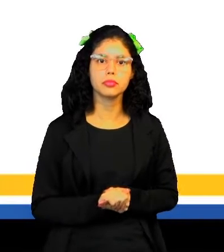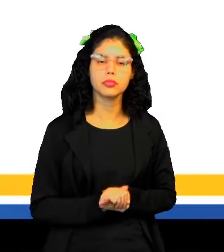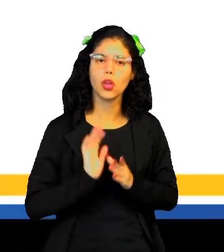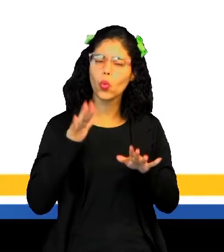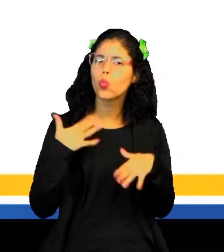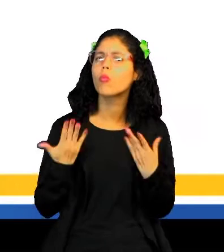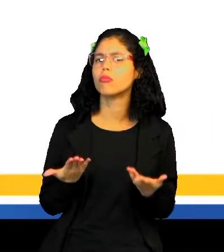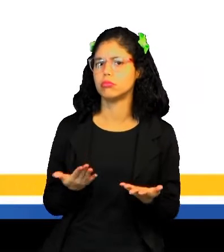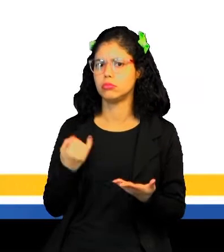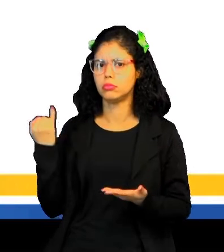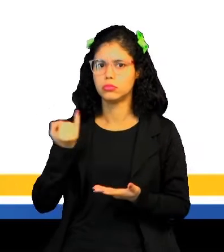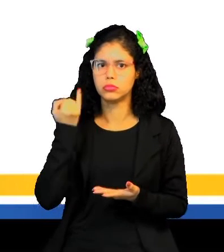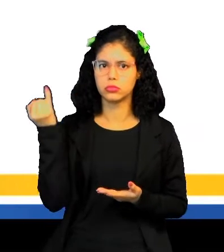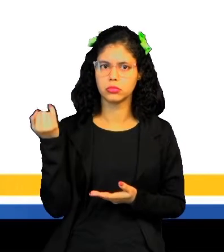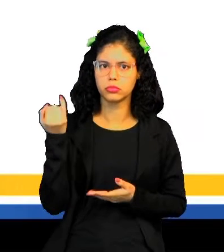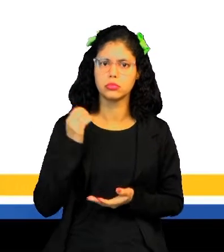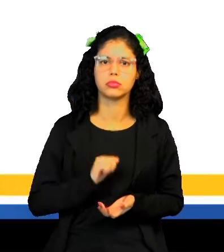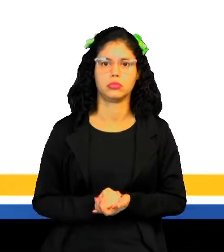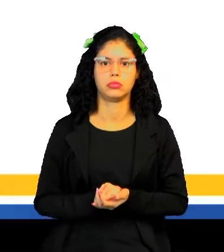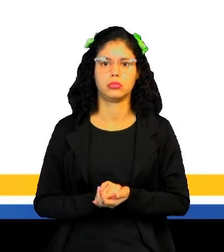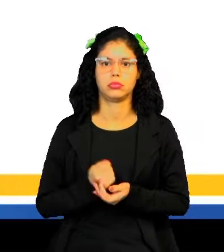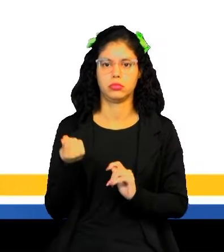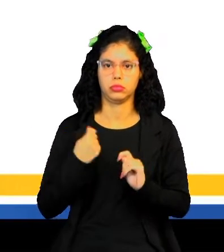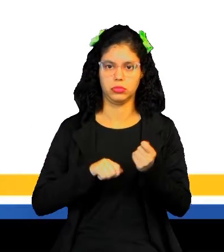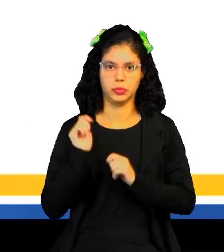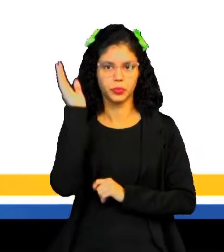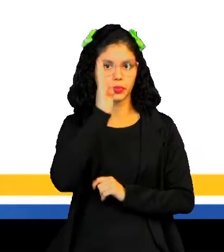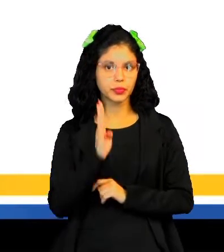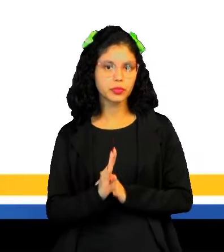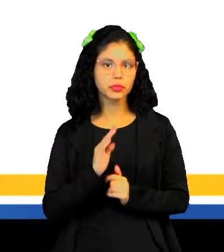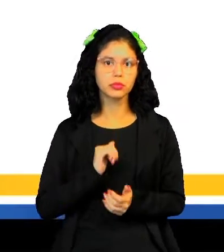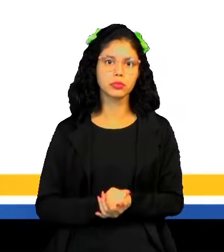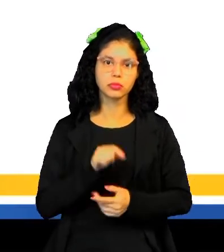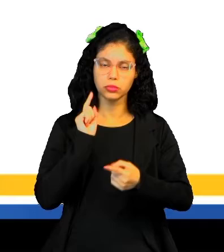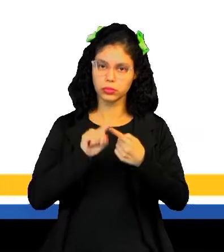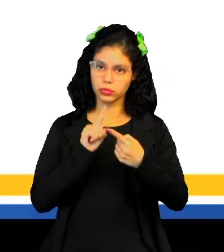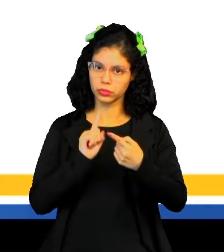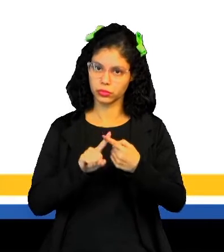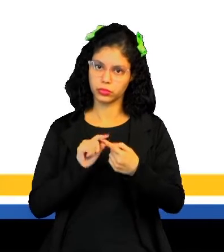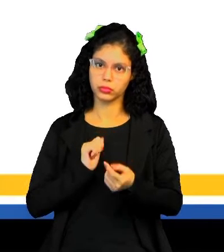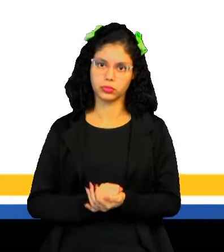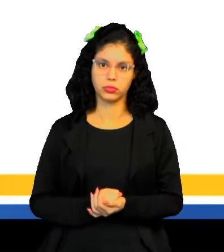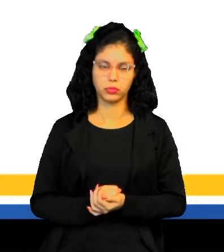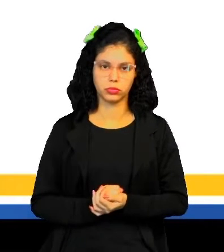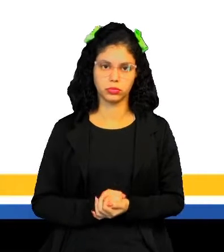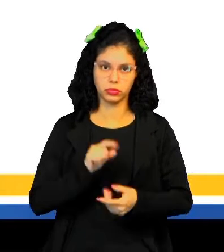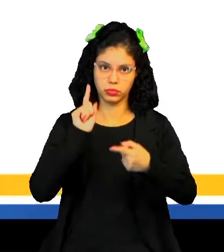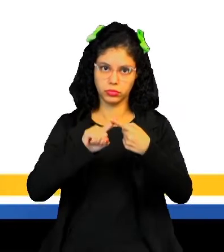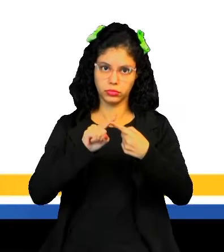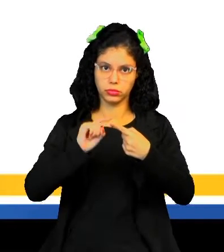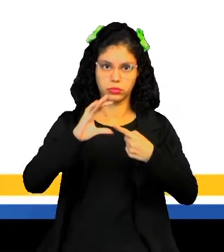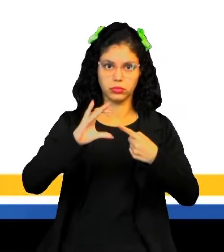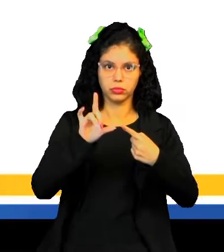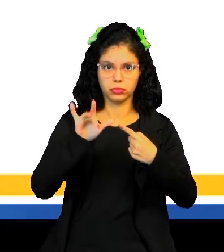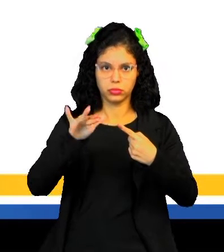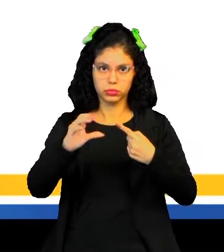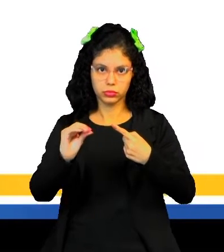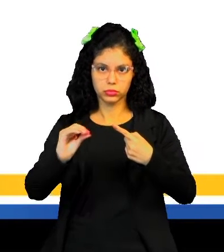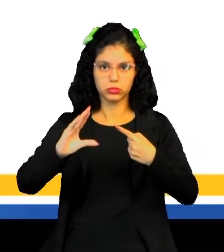Quais foram os principais ciclos econômicos do Brasil? A gente tem alguns. O primeiro